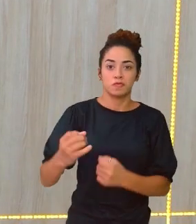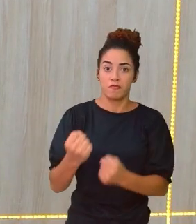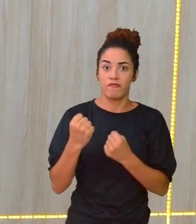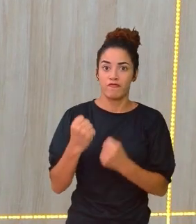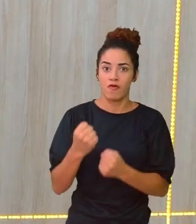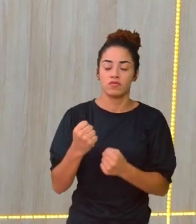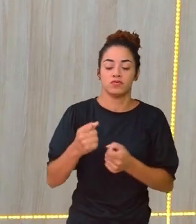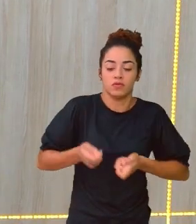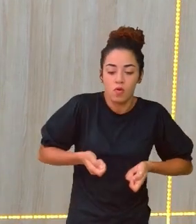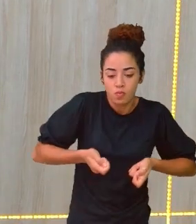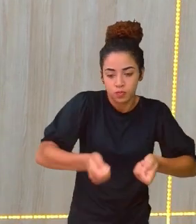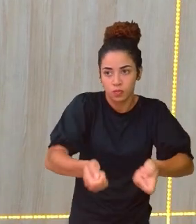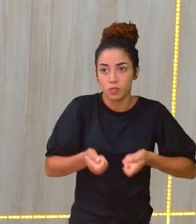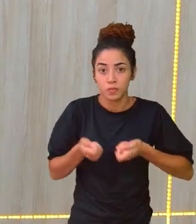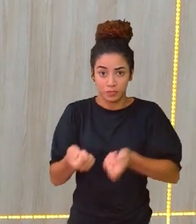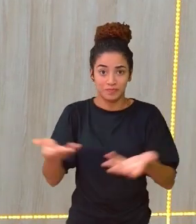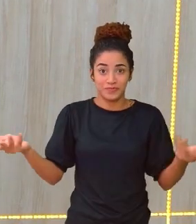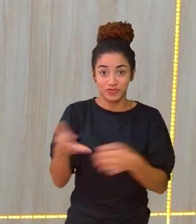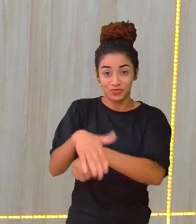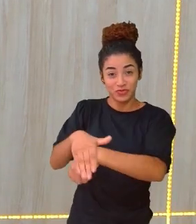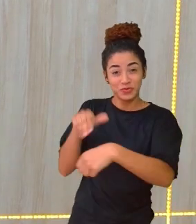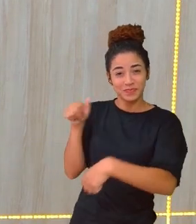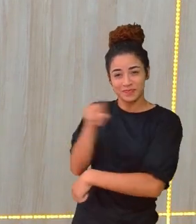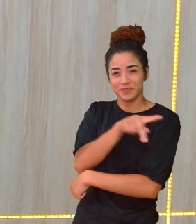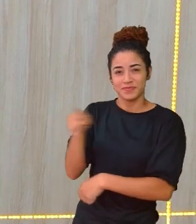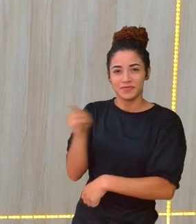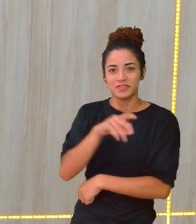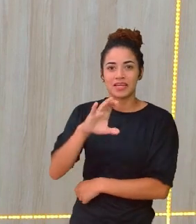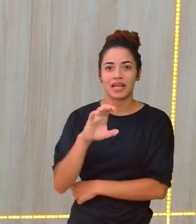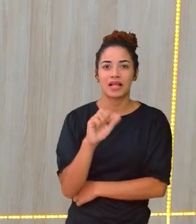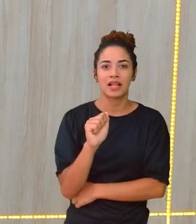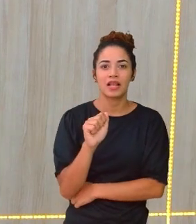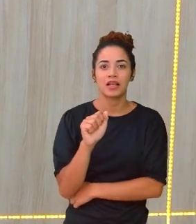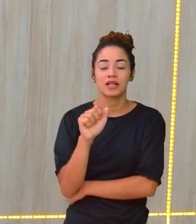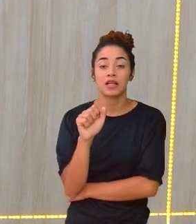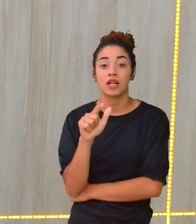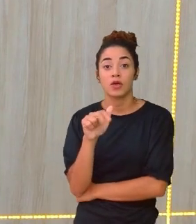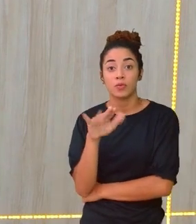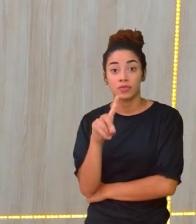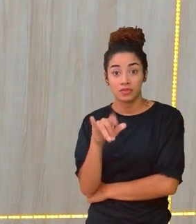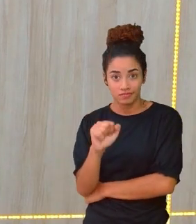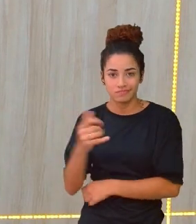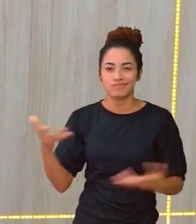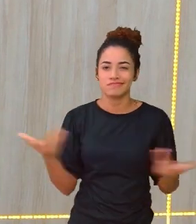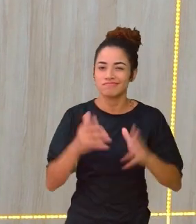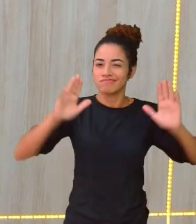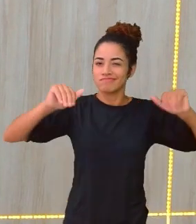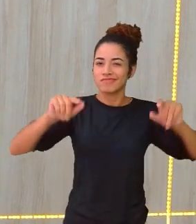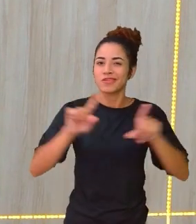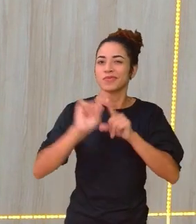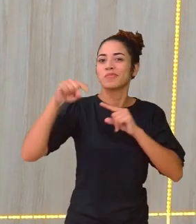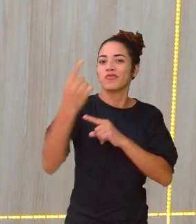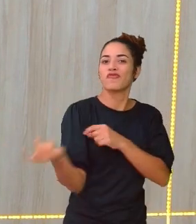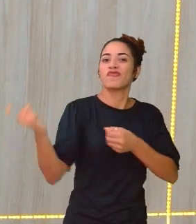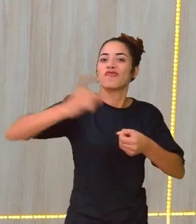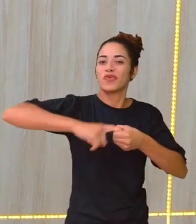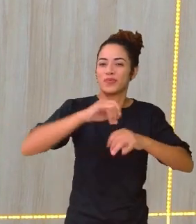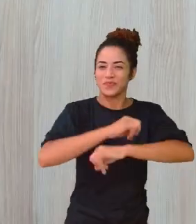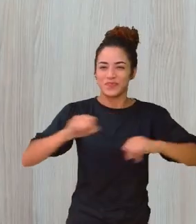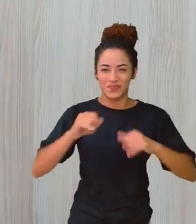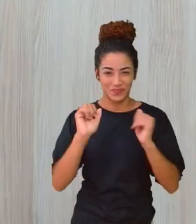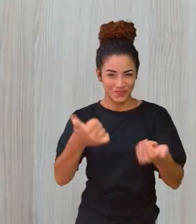sendo colocado. Eu vou chamar a professora Cláudia para ela fazer já as considerações finais, se despedir e eu volto com o recadinho.